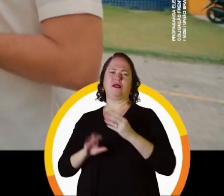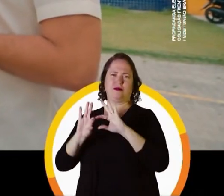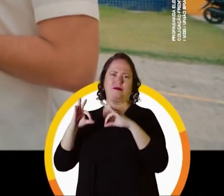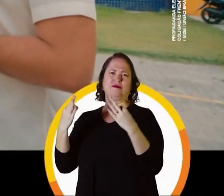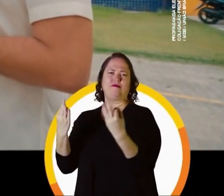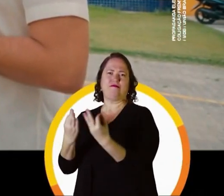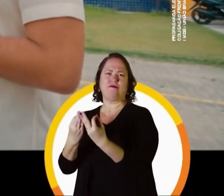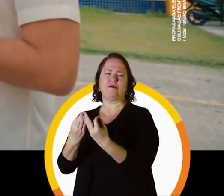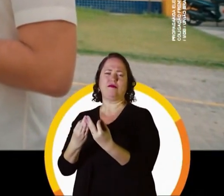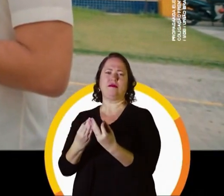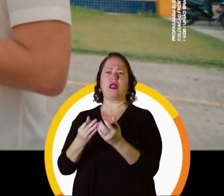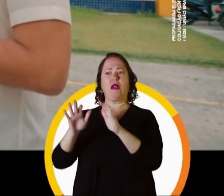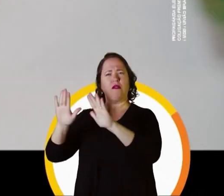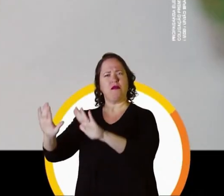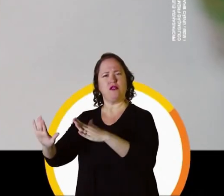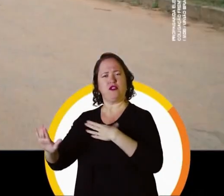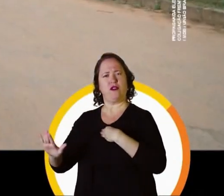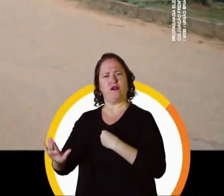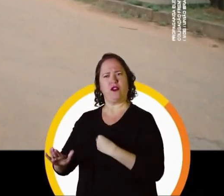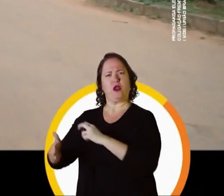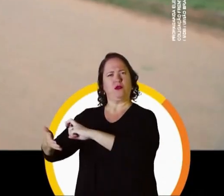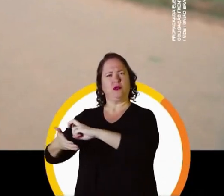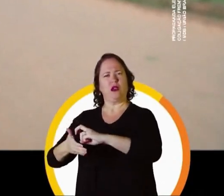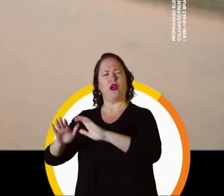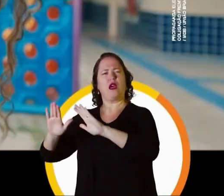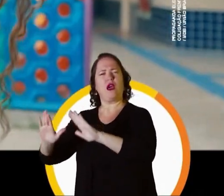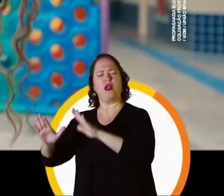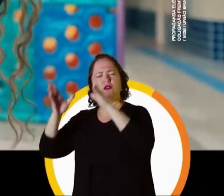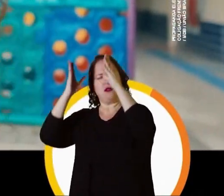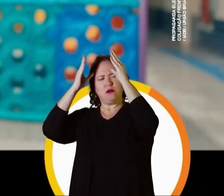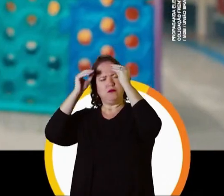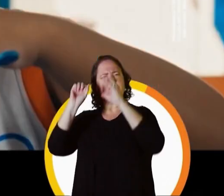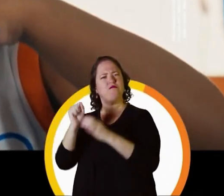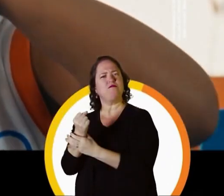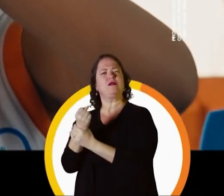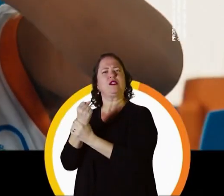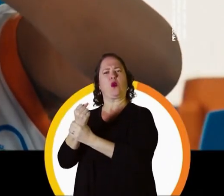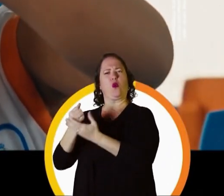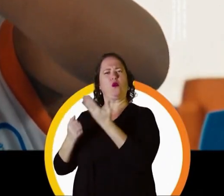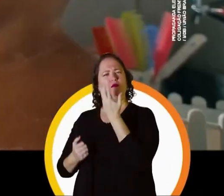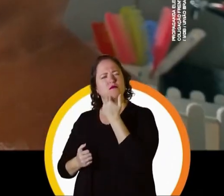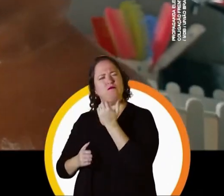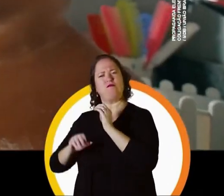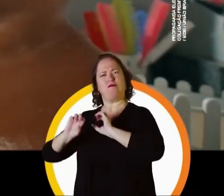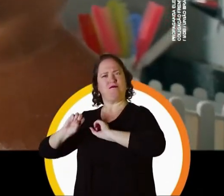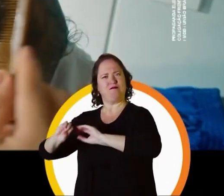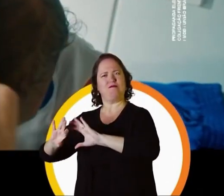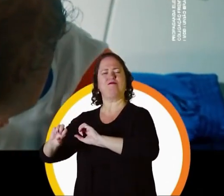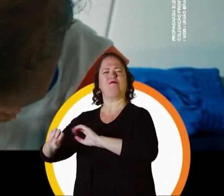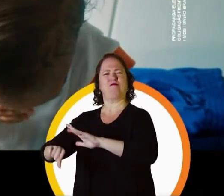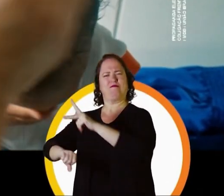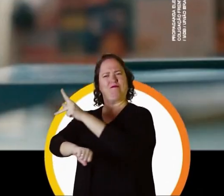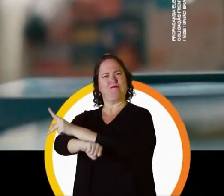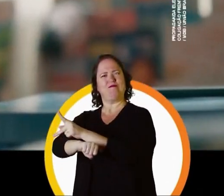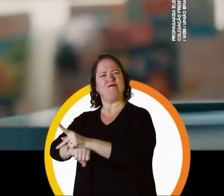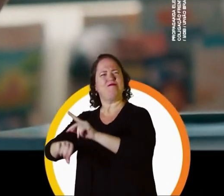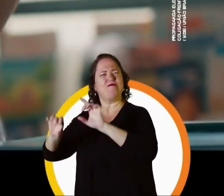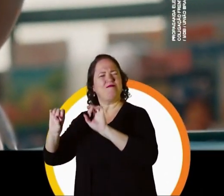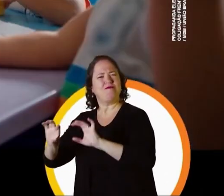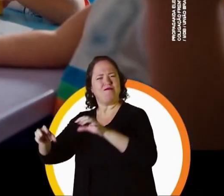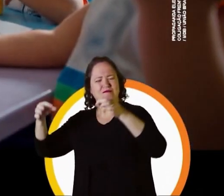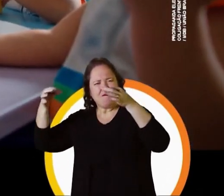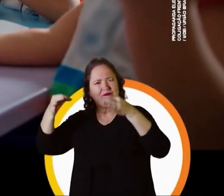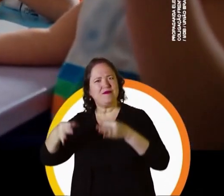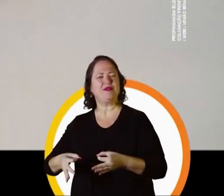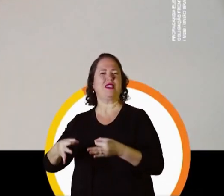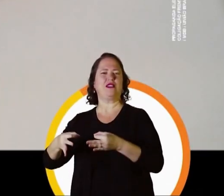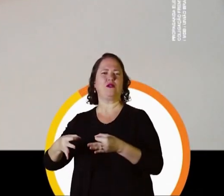A gente pode trabalhar, despreocupada, saber onde vai deixar a criança num lugar seguro, sendo bem alimentado, tendo as higienas pessoais, ter um aprendizado, a